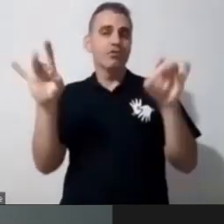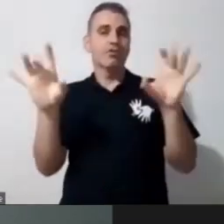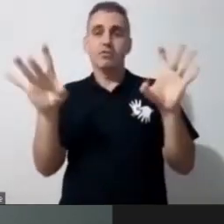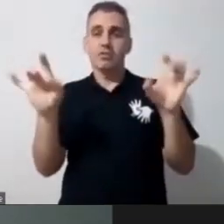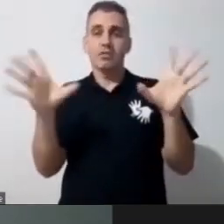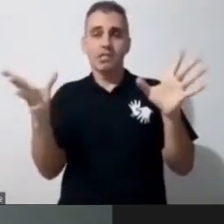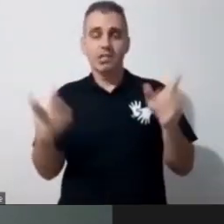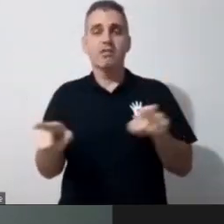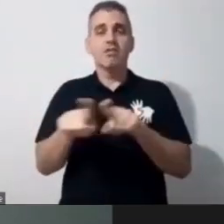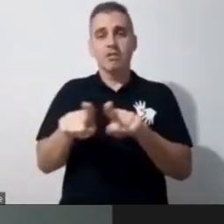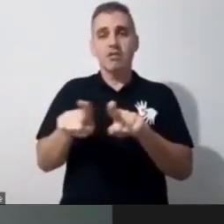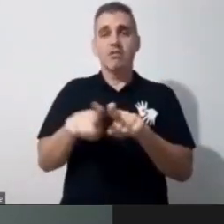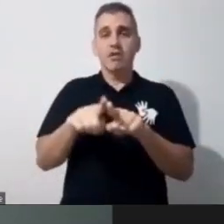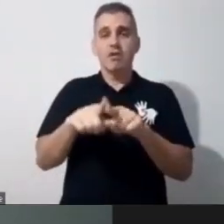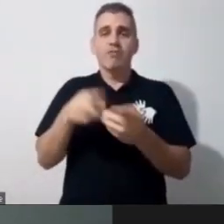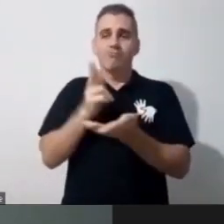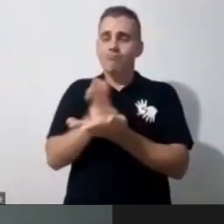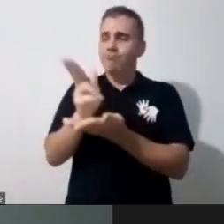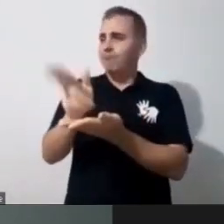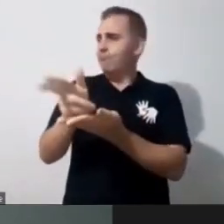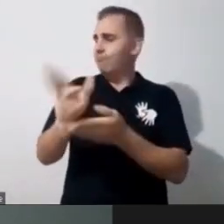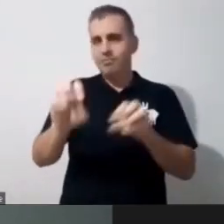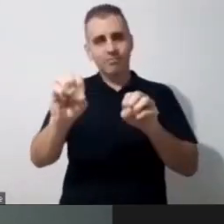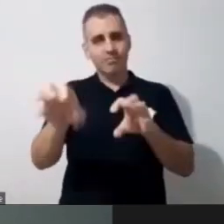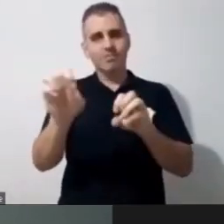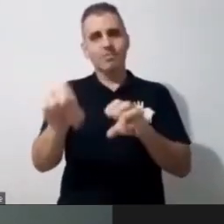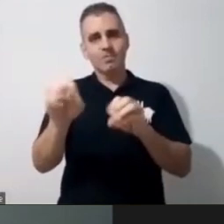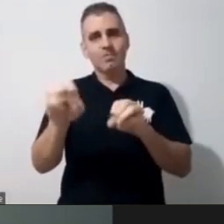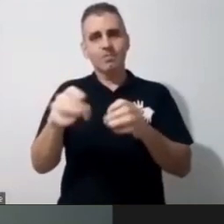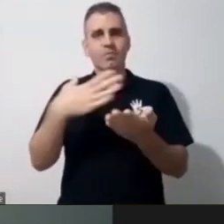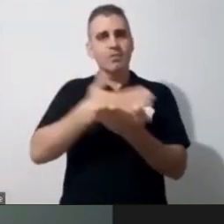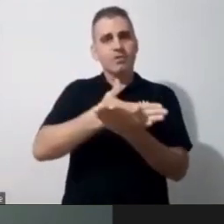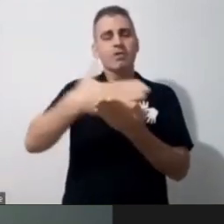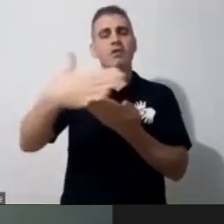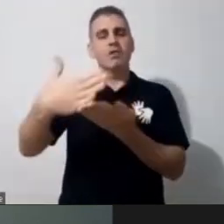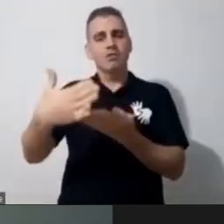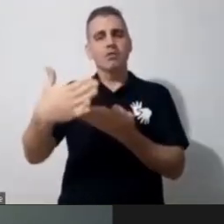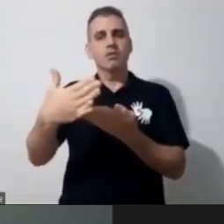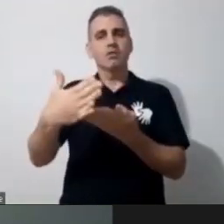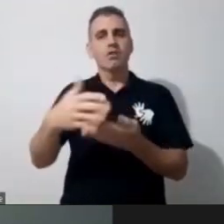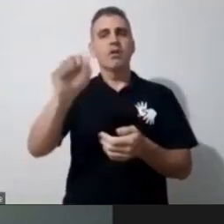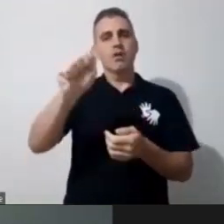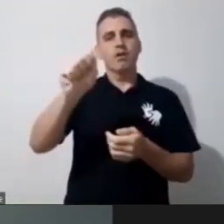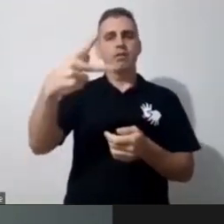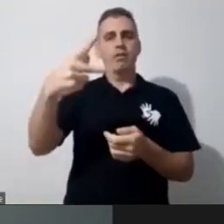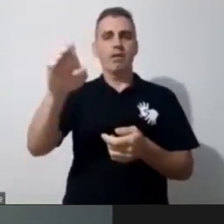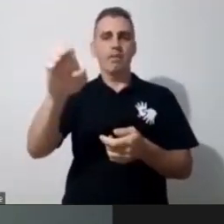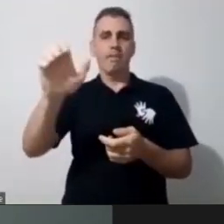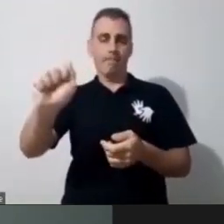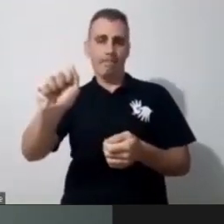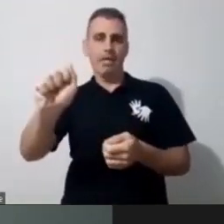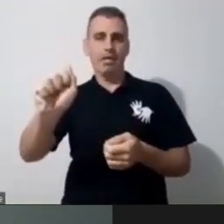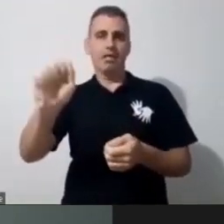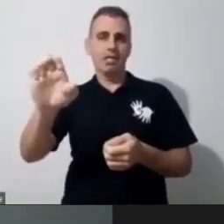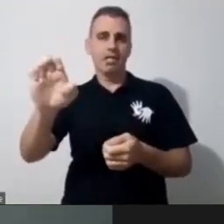A minha caminhada na área da educação, ela iniciou na APAI, né, eu sou da rede APAiana,